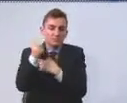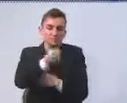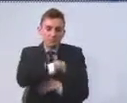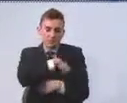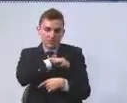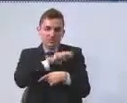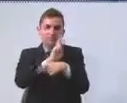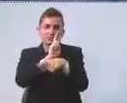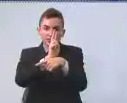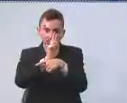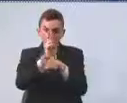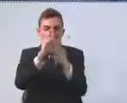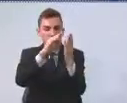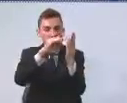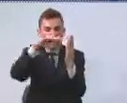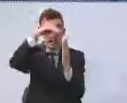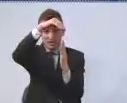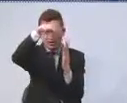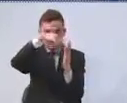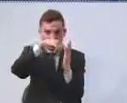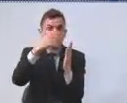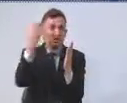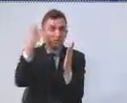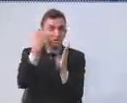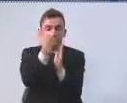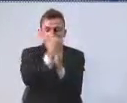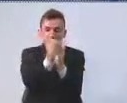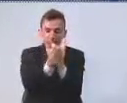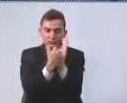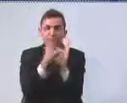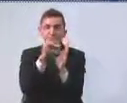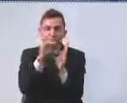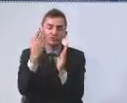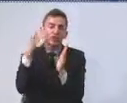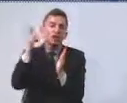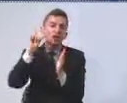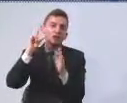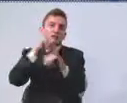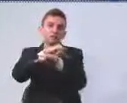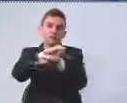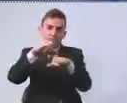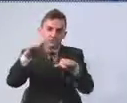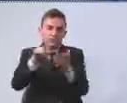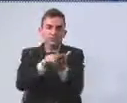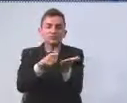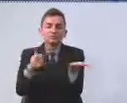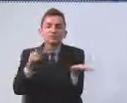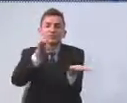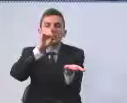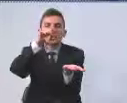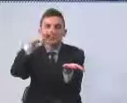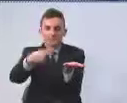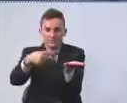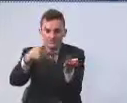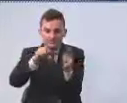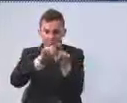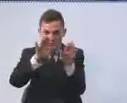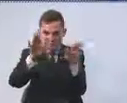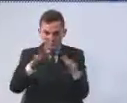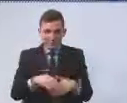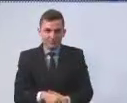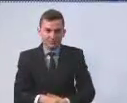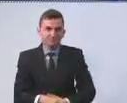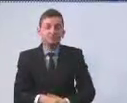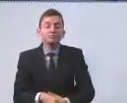audiências públicas já foi distribuído previamente e publicado no Diário Oficial do Município. Cada